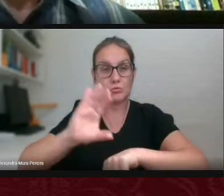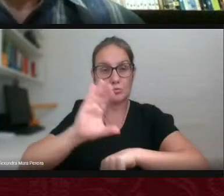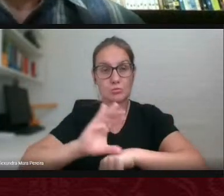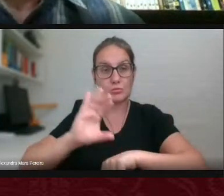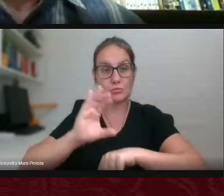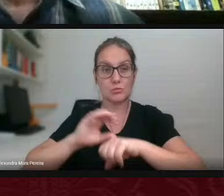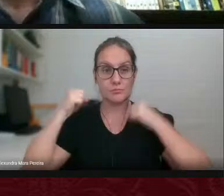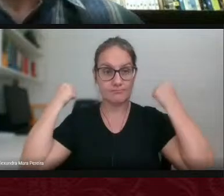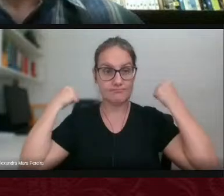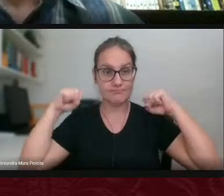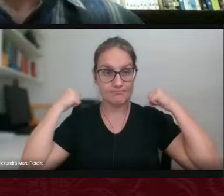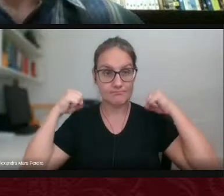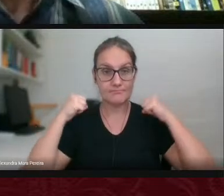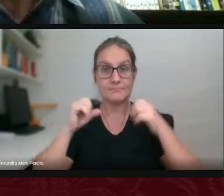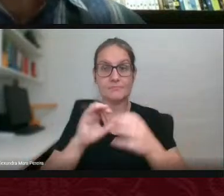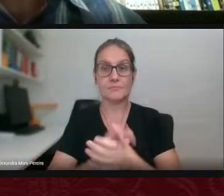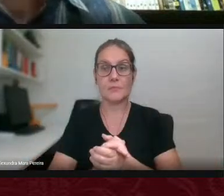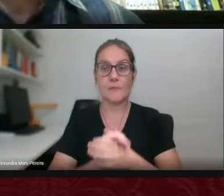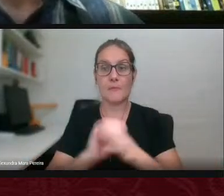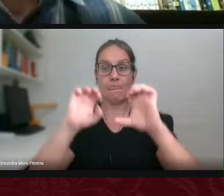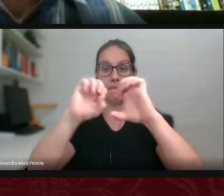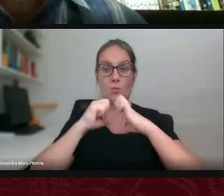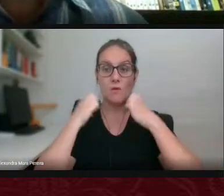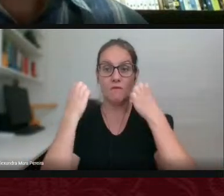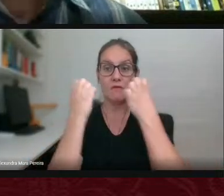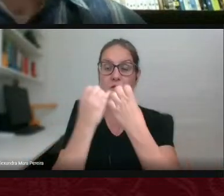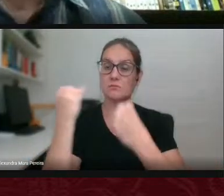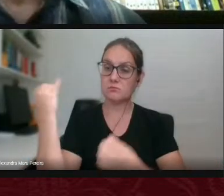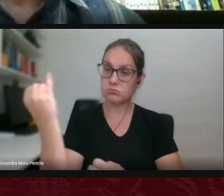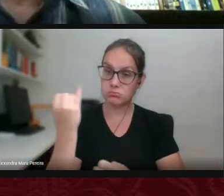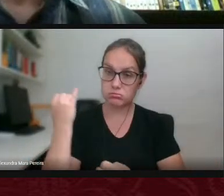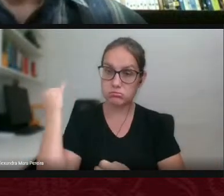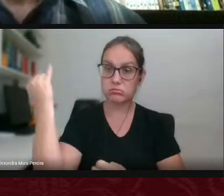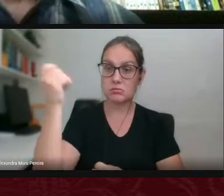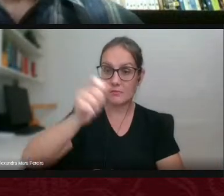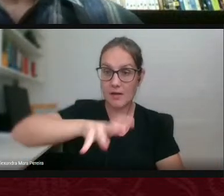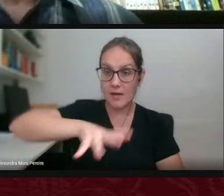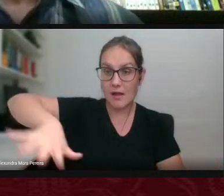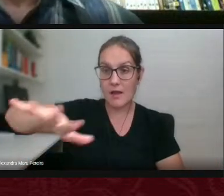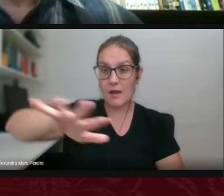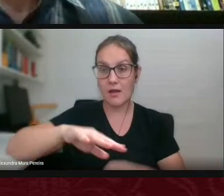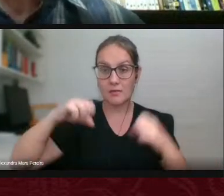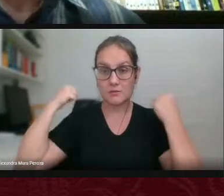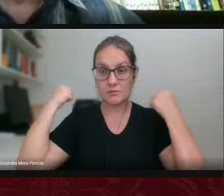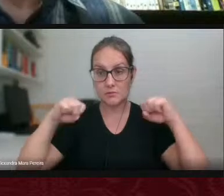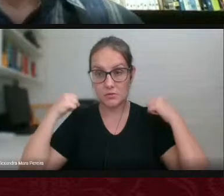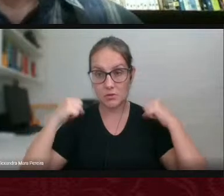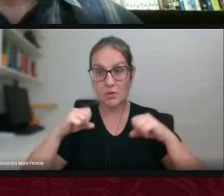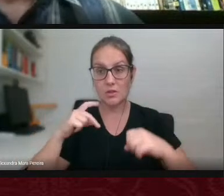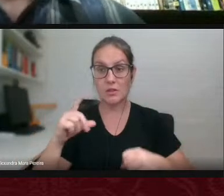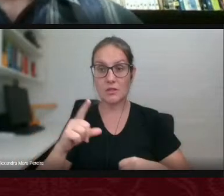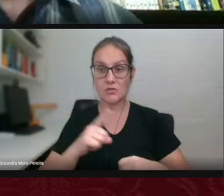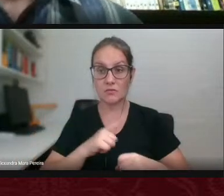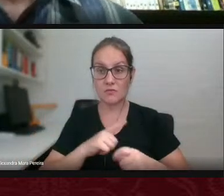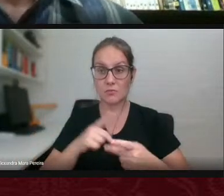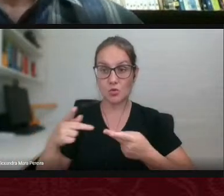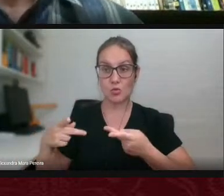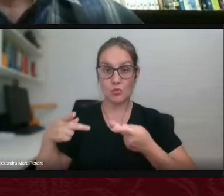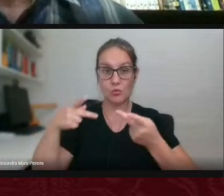foi um evento importante para a área de Educação Física e nós recebemos aqui na UFGB